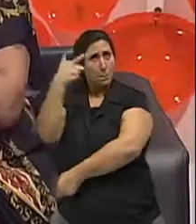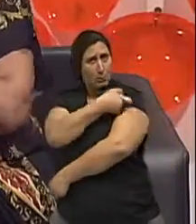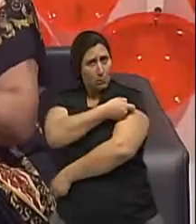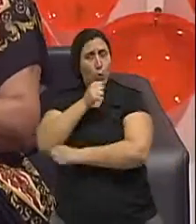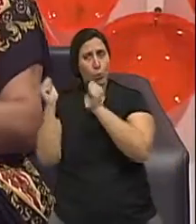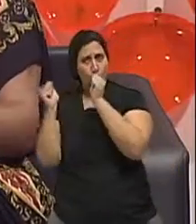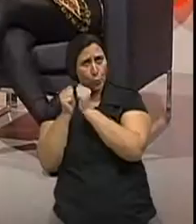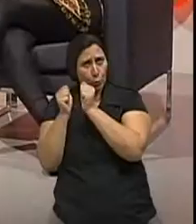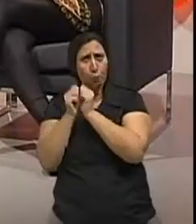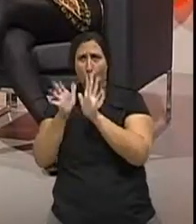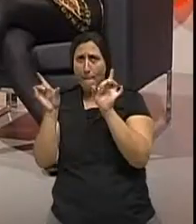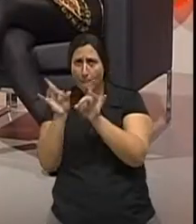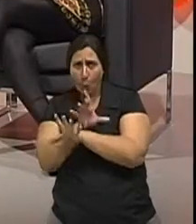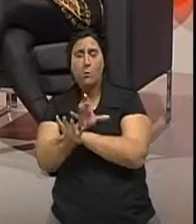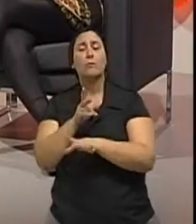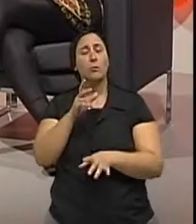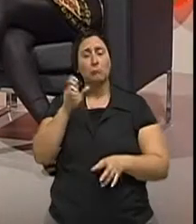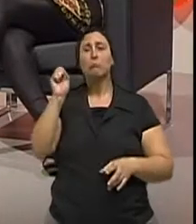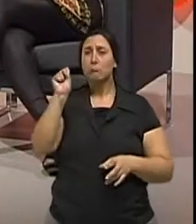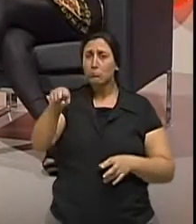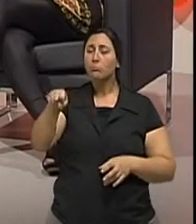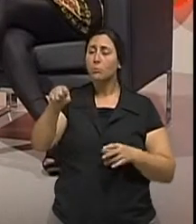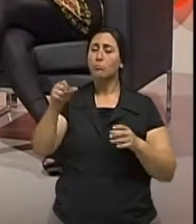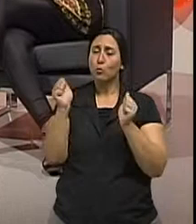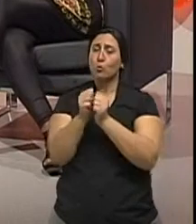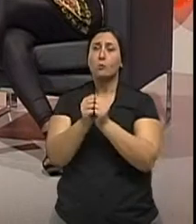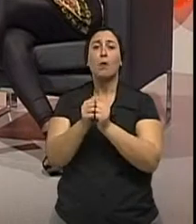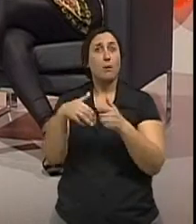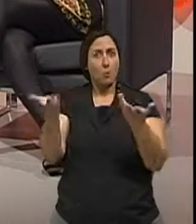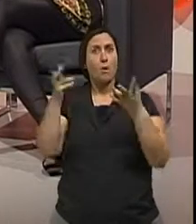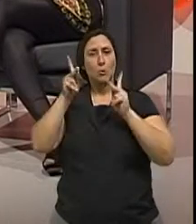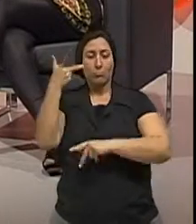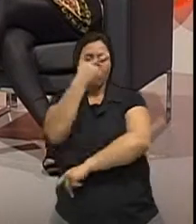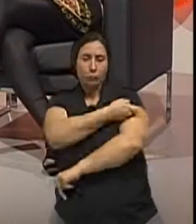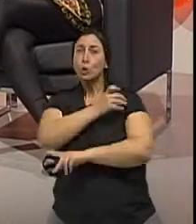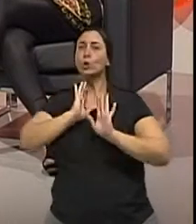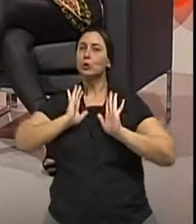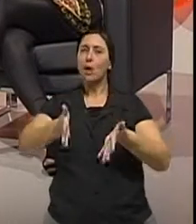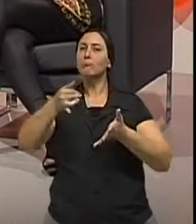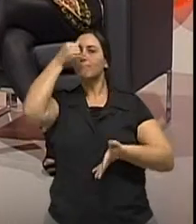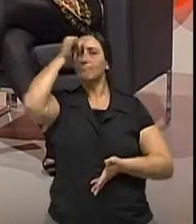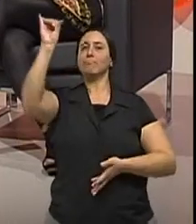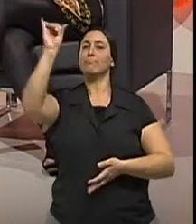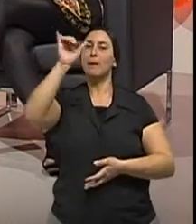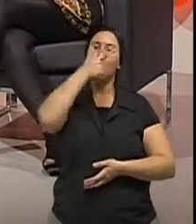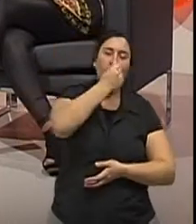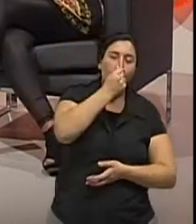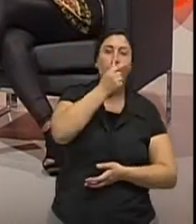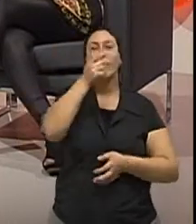É conjugada. É conjugada. Vai lá, já está imune para as duas coisas. Para as duas coisas. Vamos falar um pouquinho desse